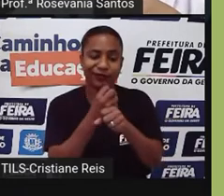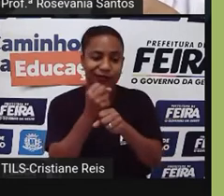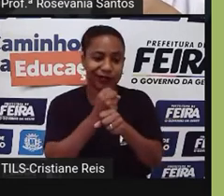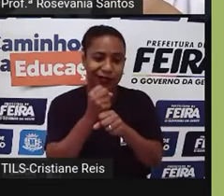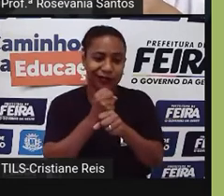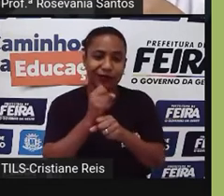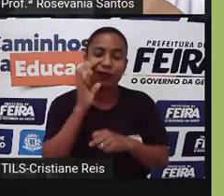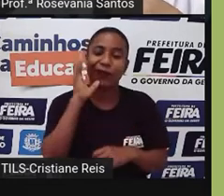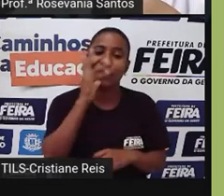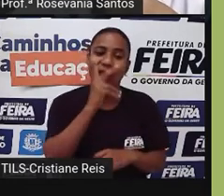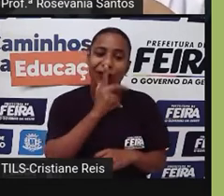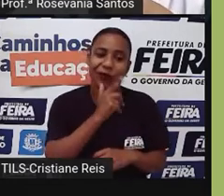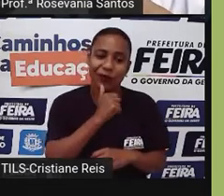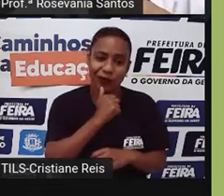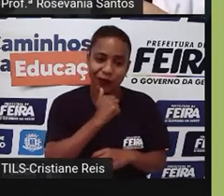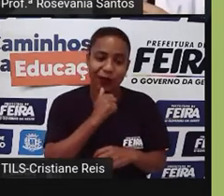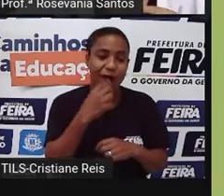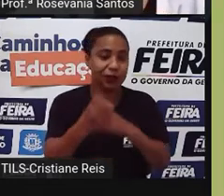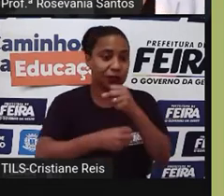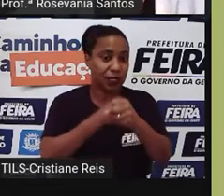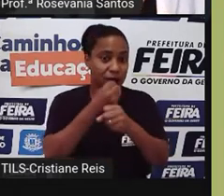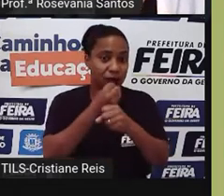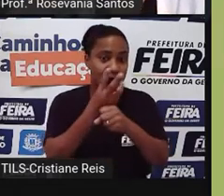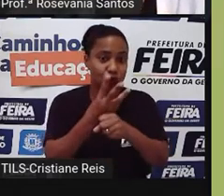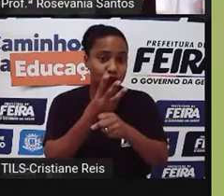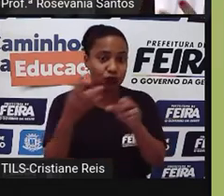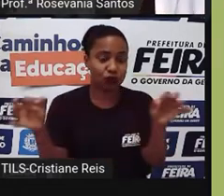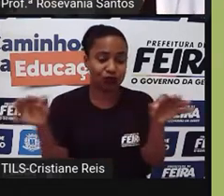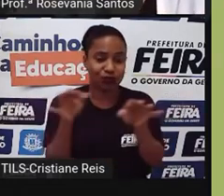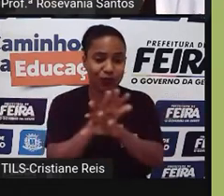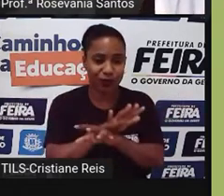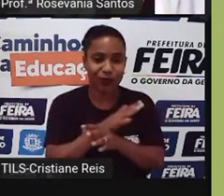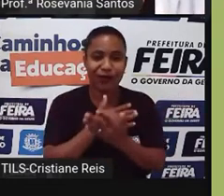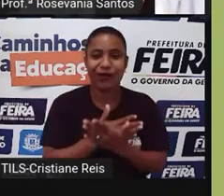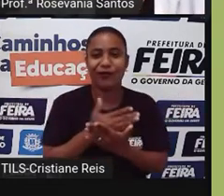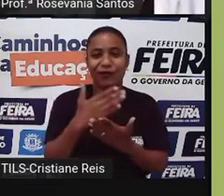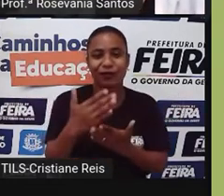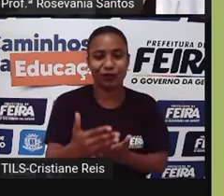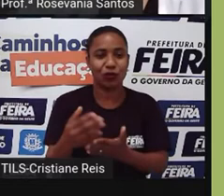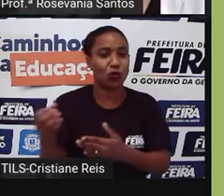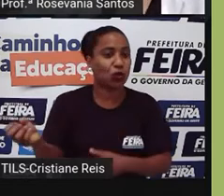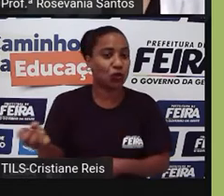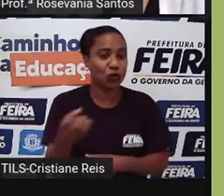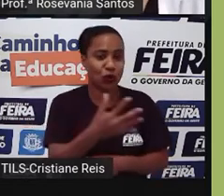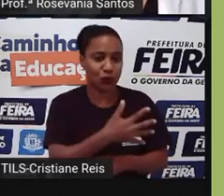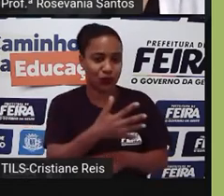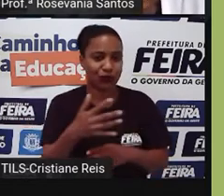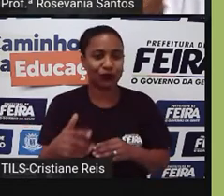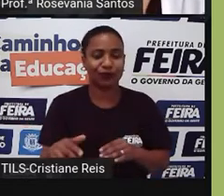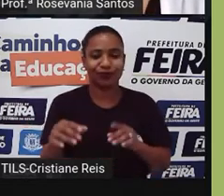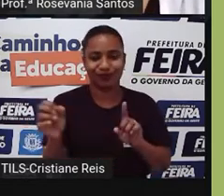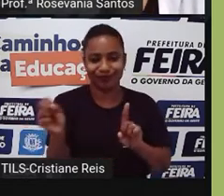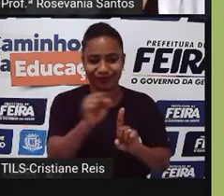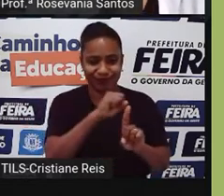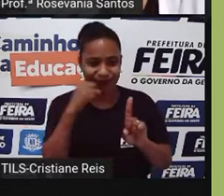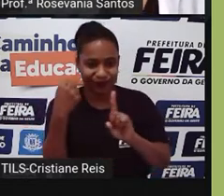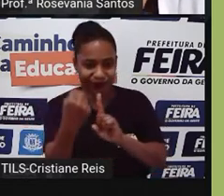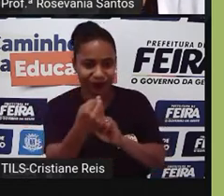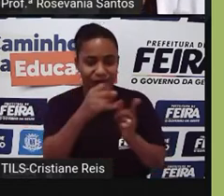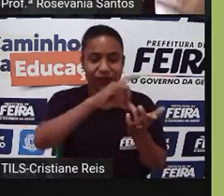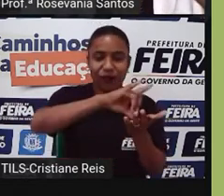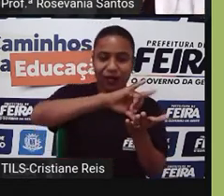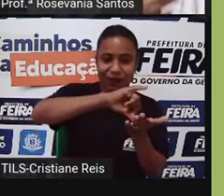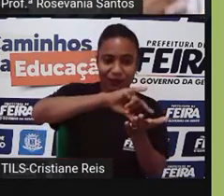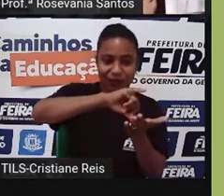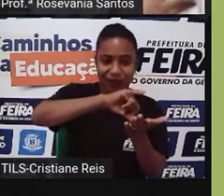guerra civil deu início à nova política econômica. Então, implantou-se esse regime socialista, né, saímos daquele regime capitalista que a gente